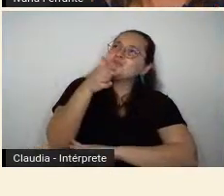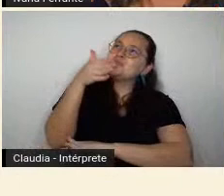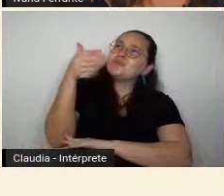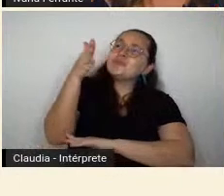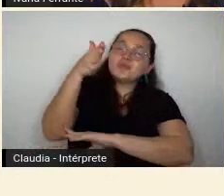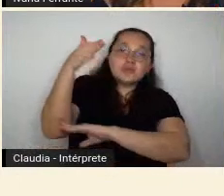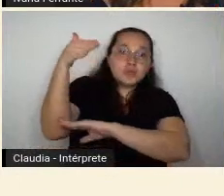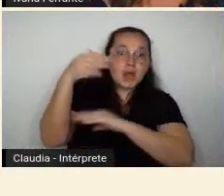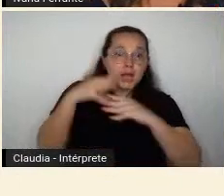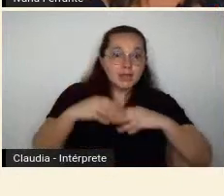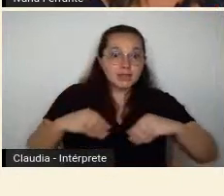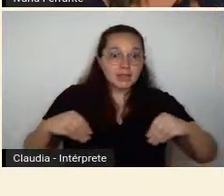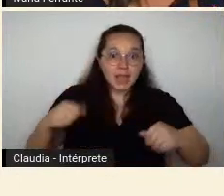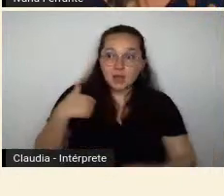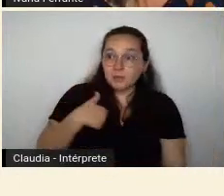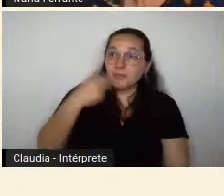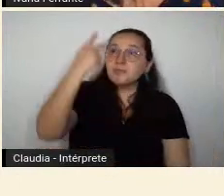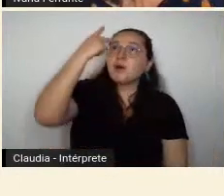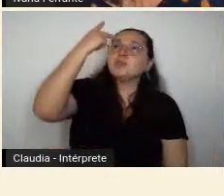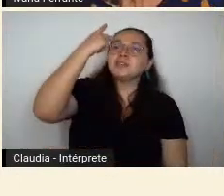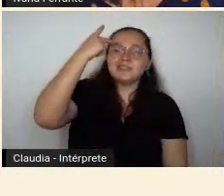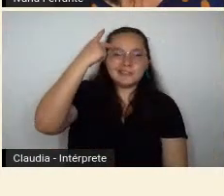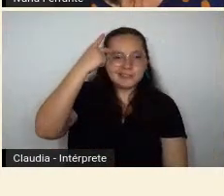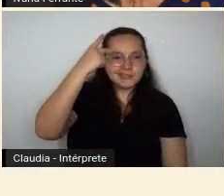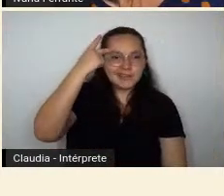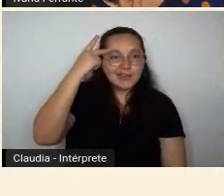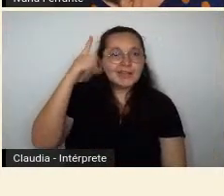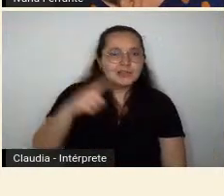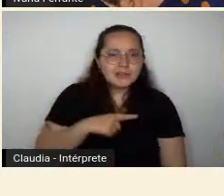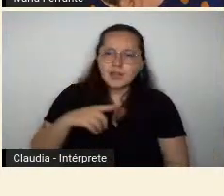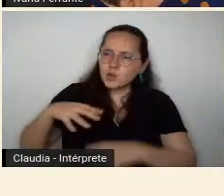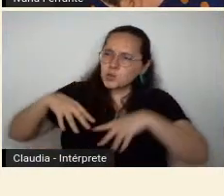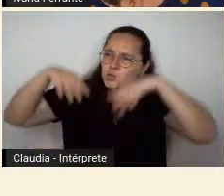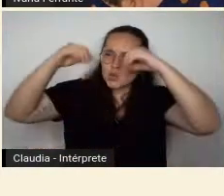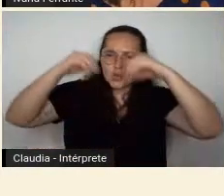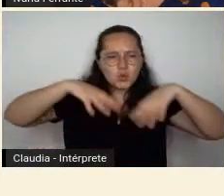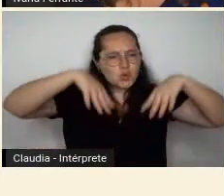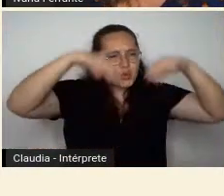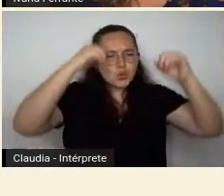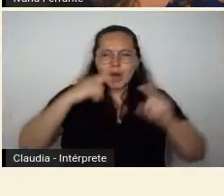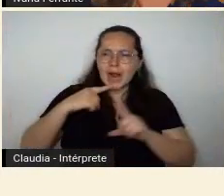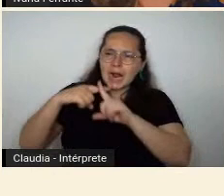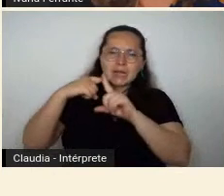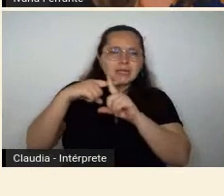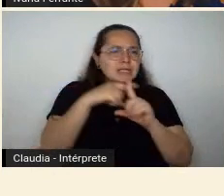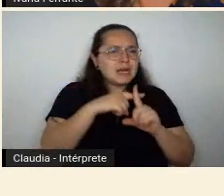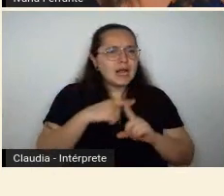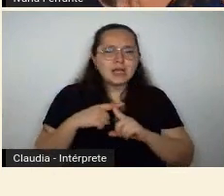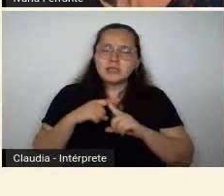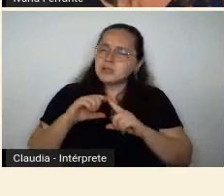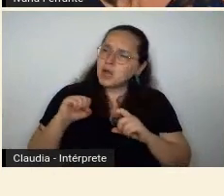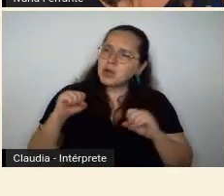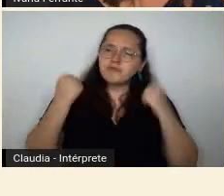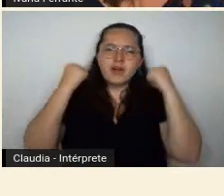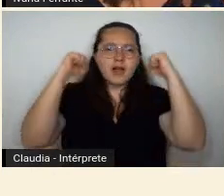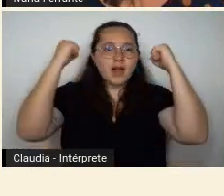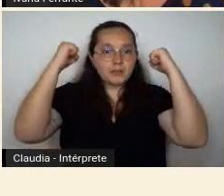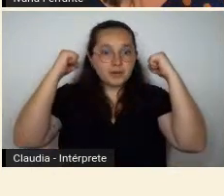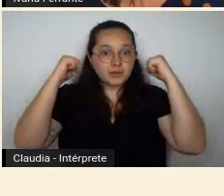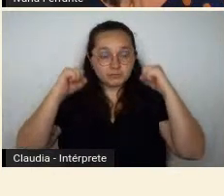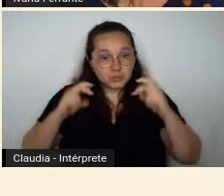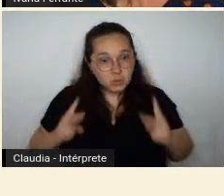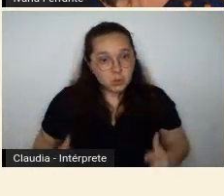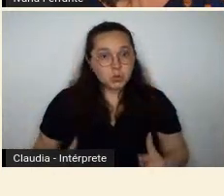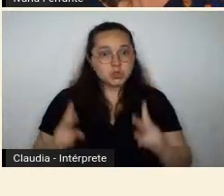ambição dos paulistas povoaram, de catedrais e fábricas imensas que, por áreas extensas, se sente